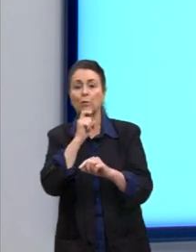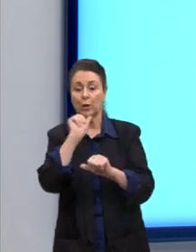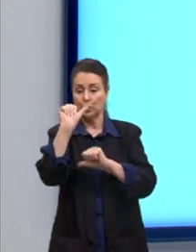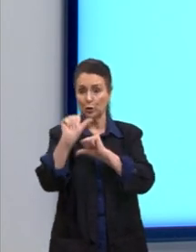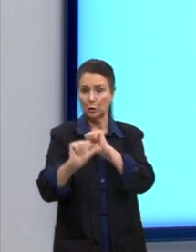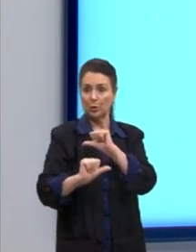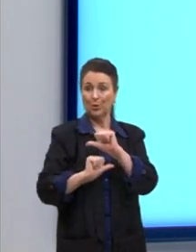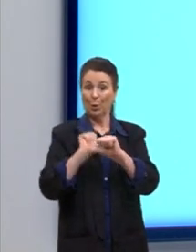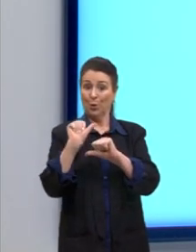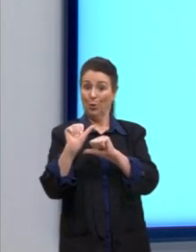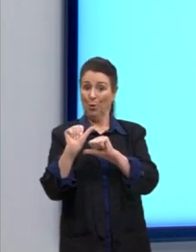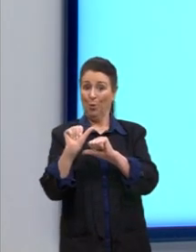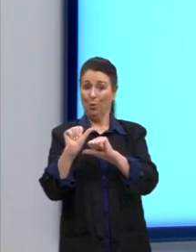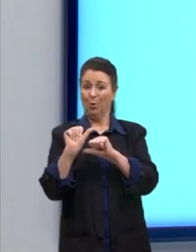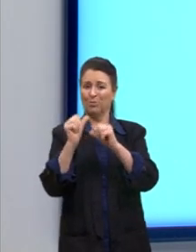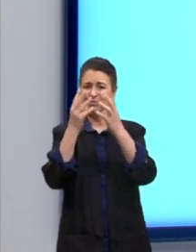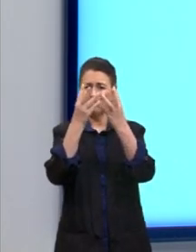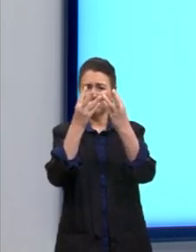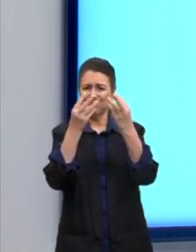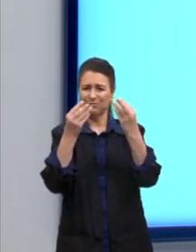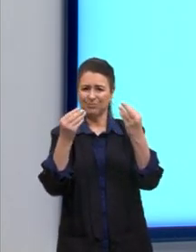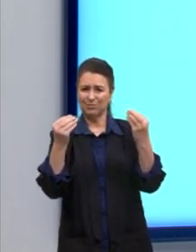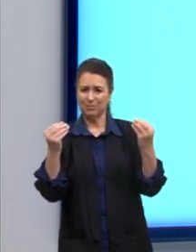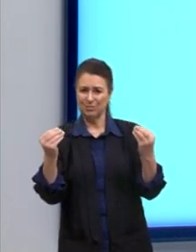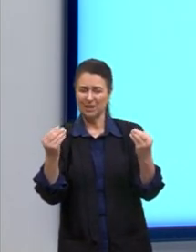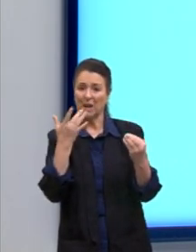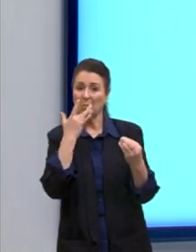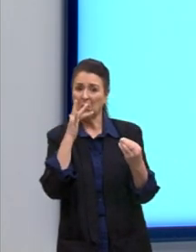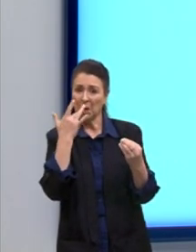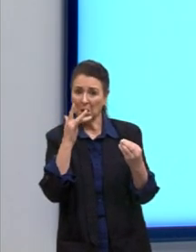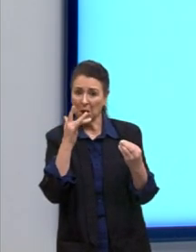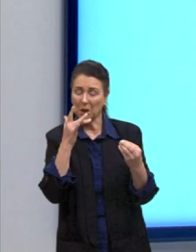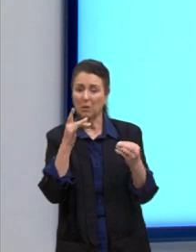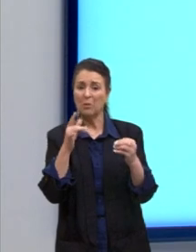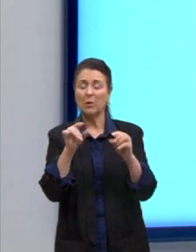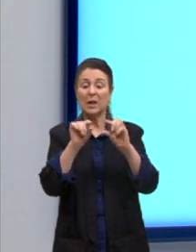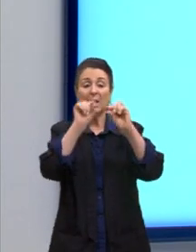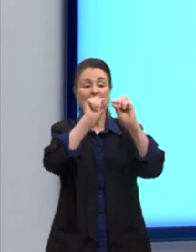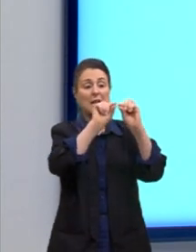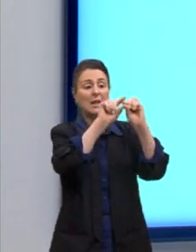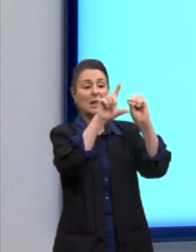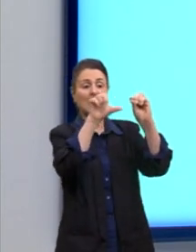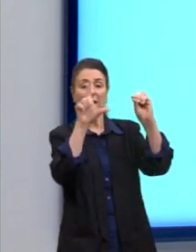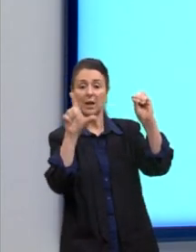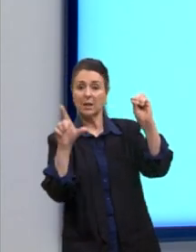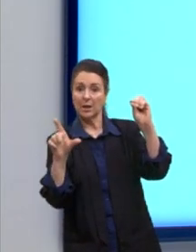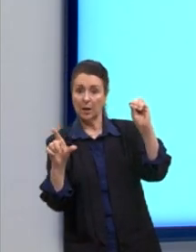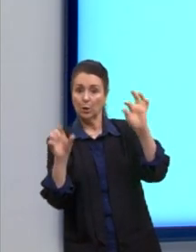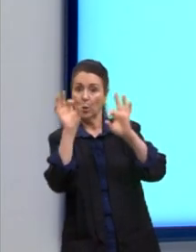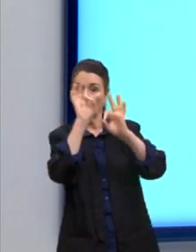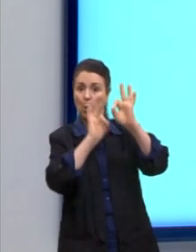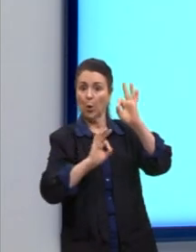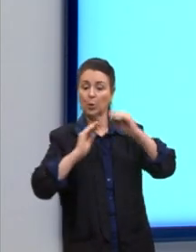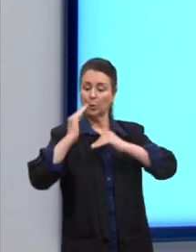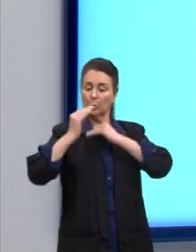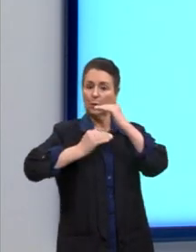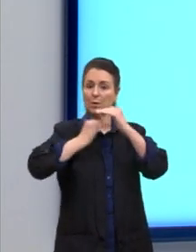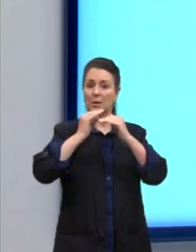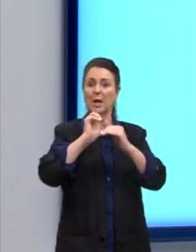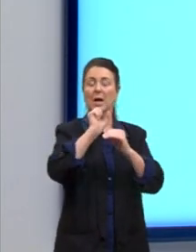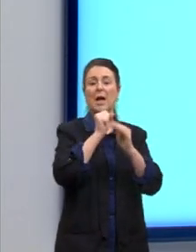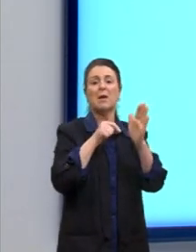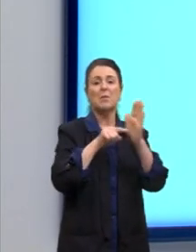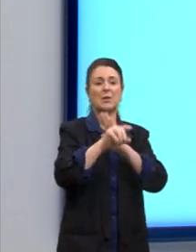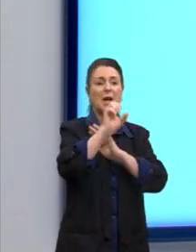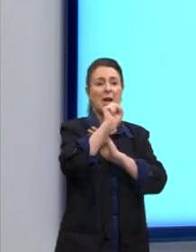desgastada, né? Em branco, uma parte, aonde estaria escrito, a ordem e progresso, tá escrito SOS,